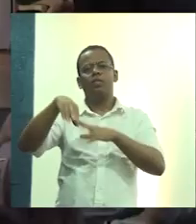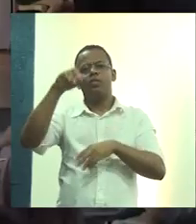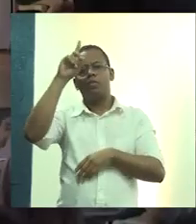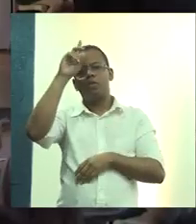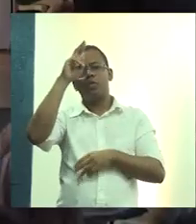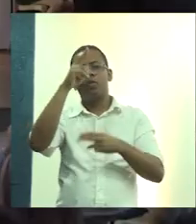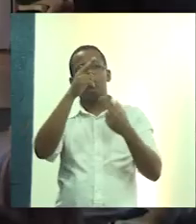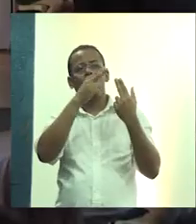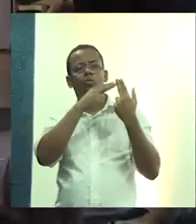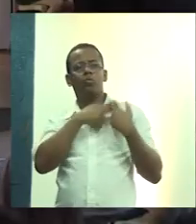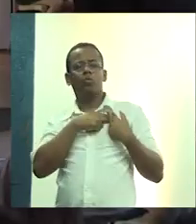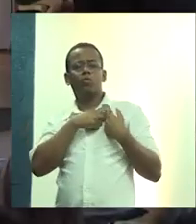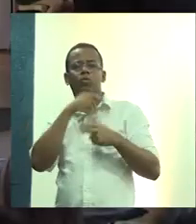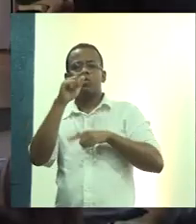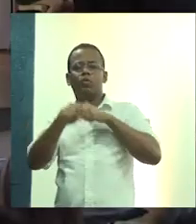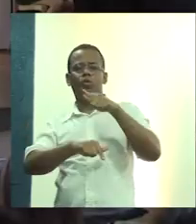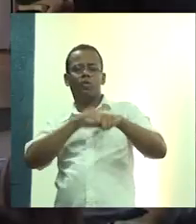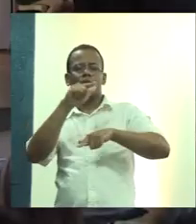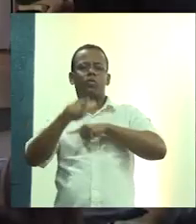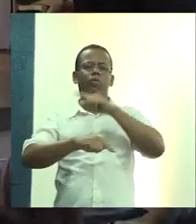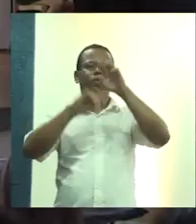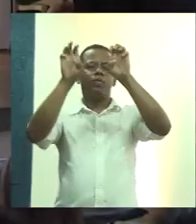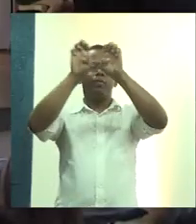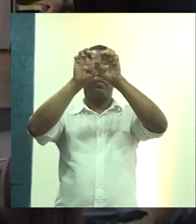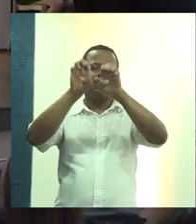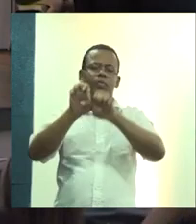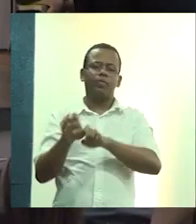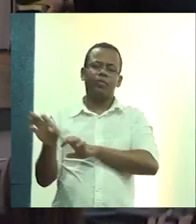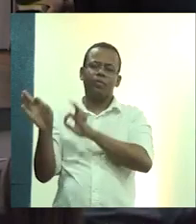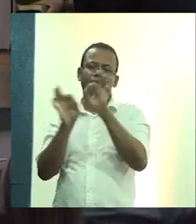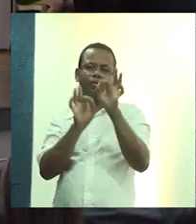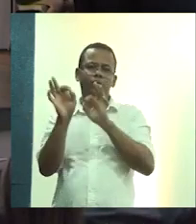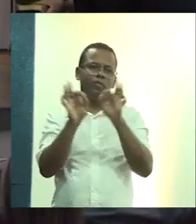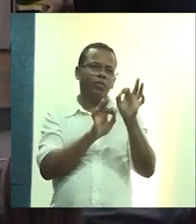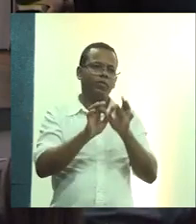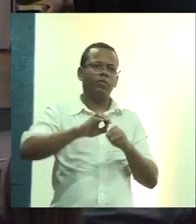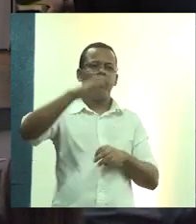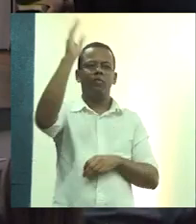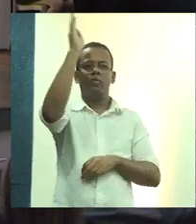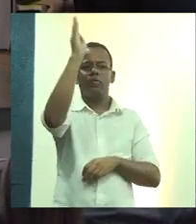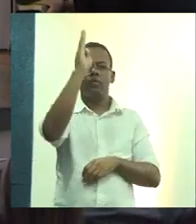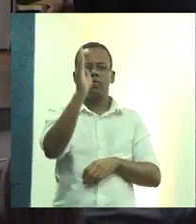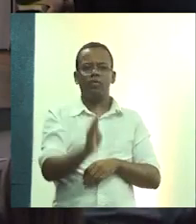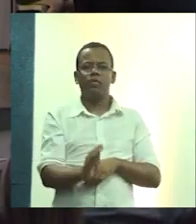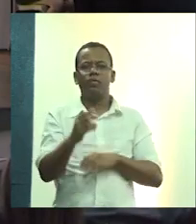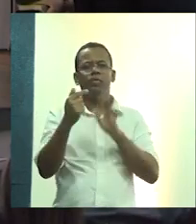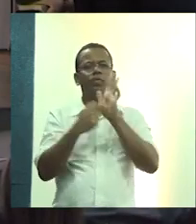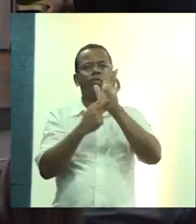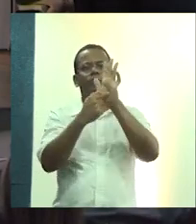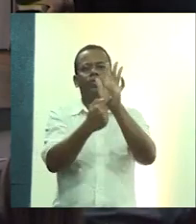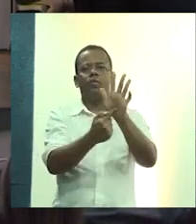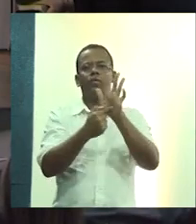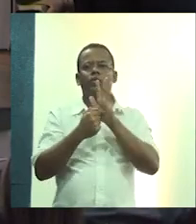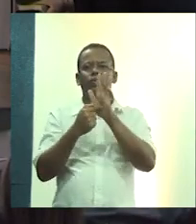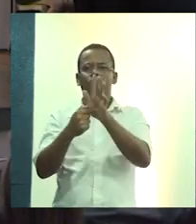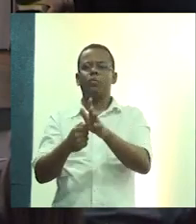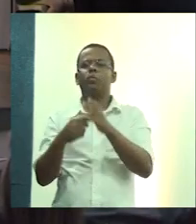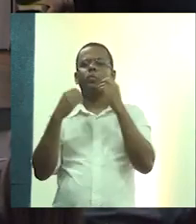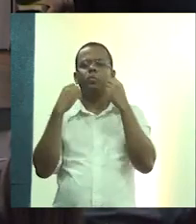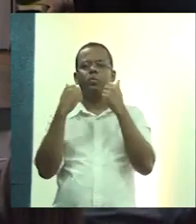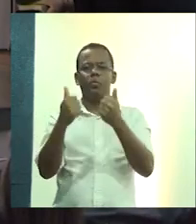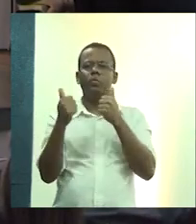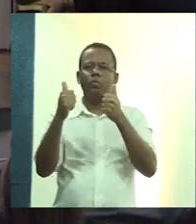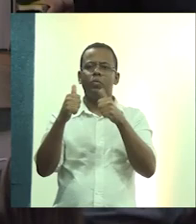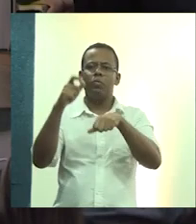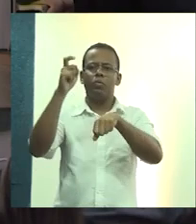junto a essa estrutura, que é uma estrutura super bem organizada no Brasil, enfim, se mostrou valorosa na